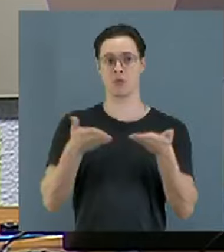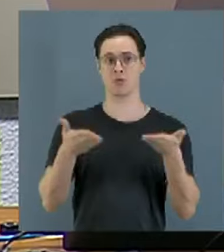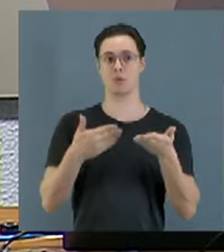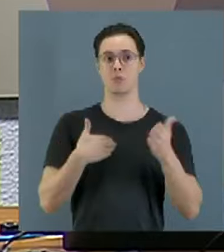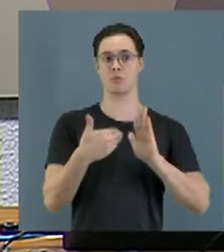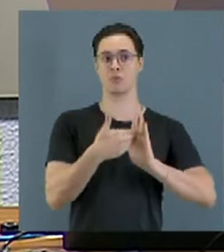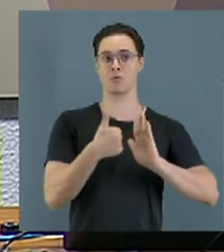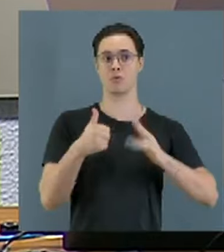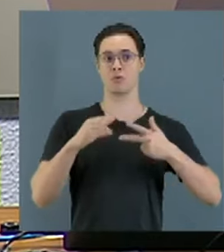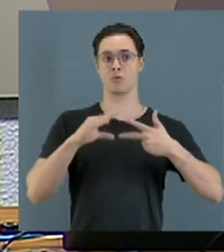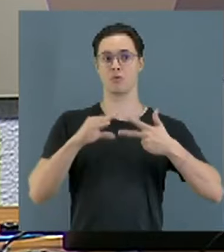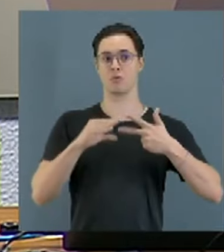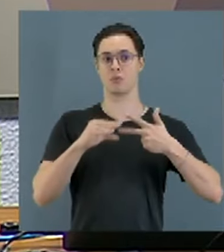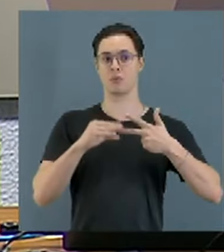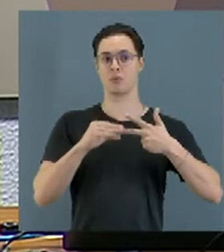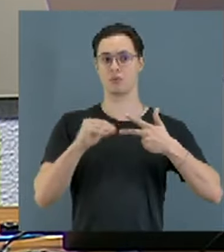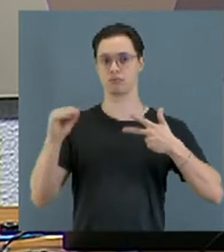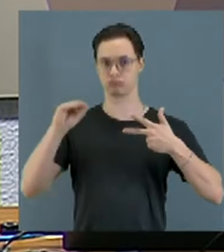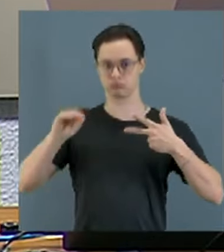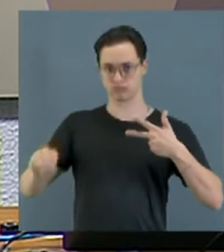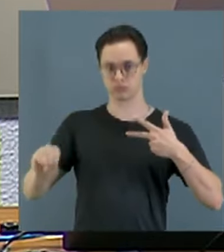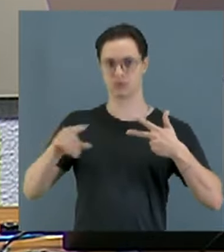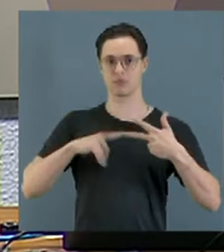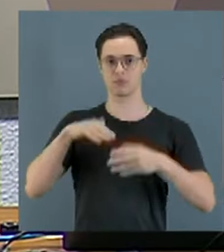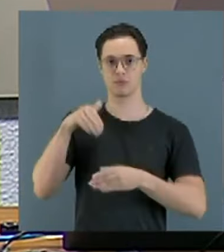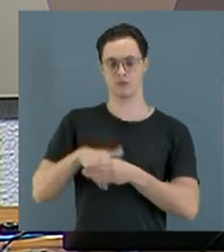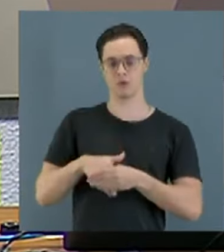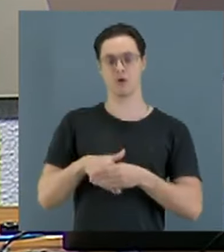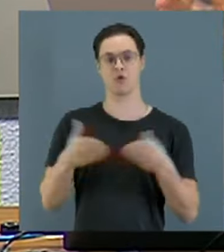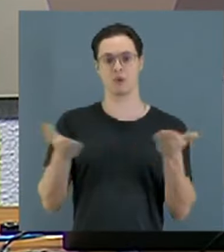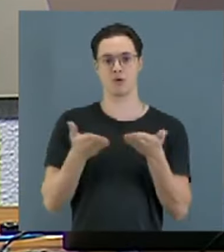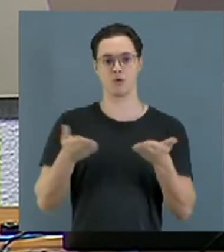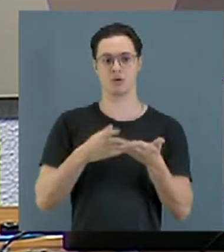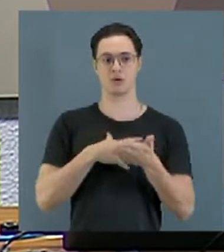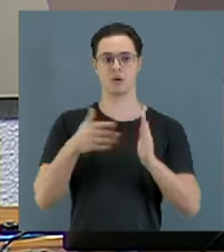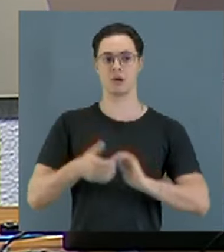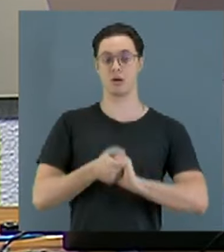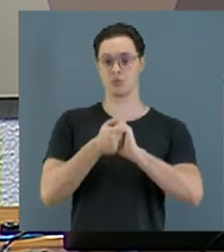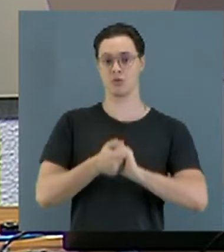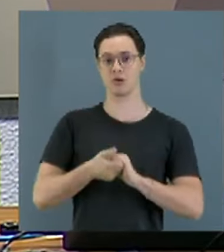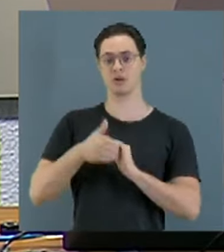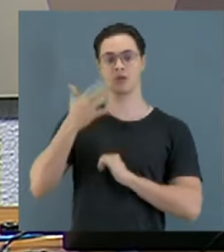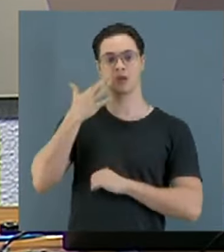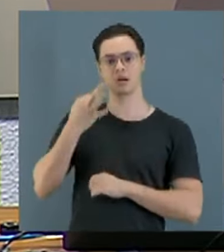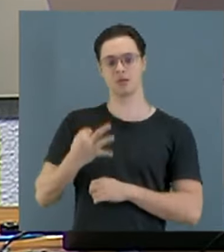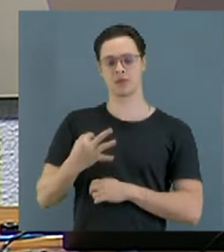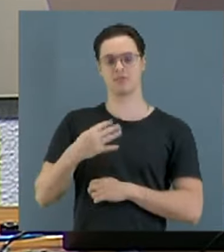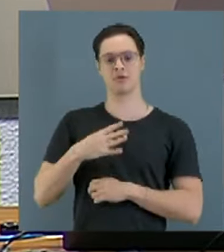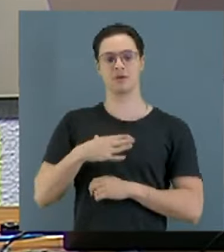a proposta de ofício de deliberação com o acordo e o entendimento feito pela maioria dos senadores.